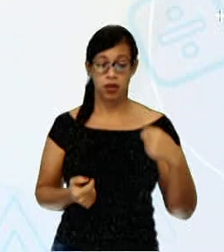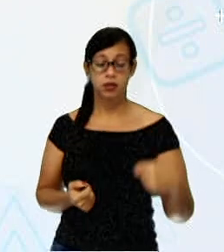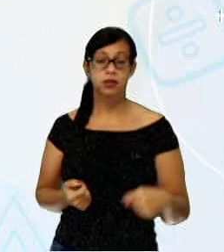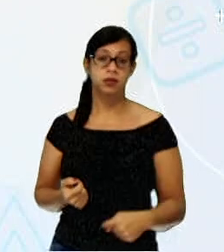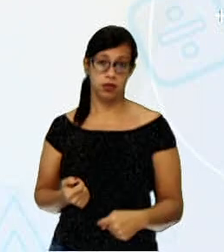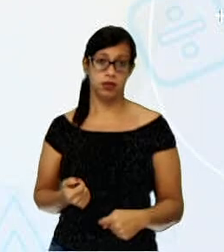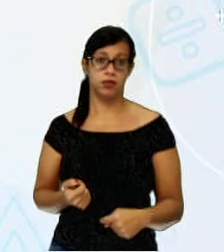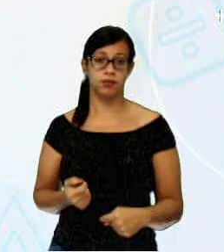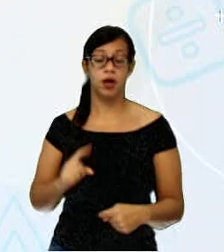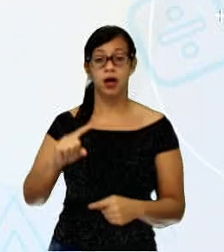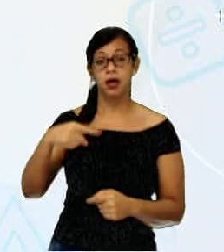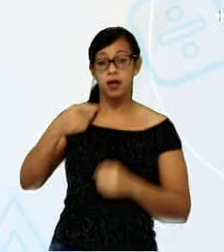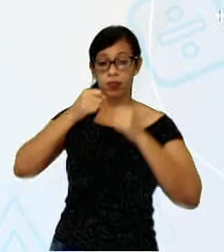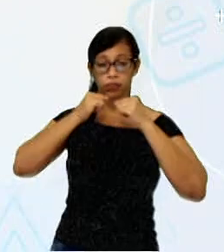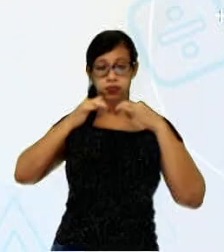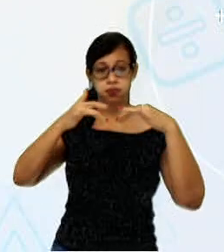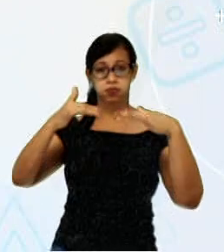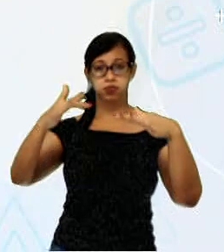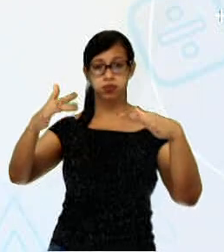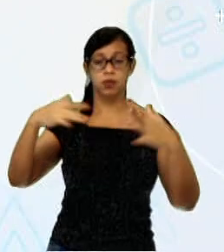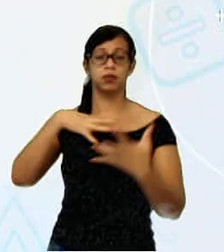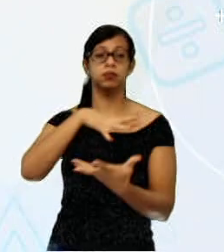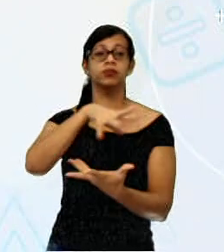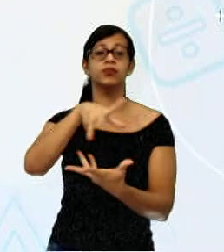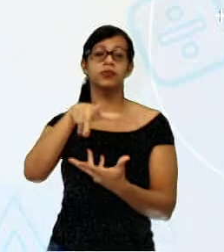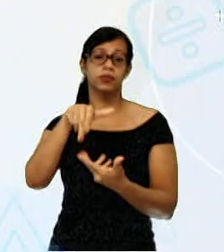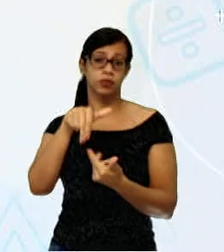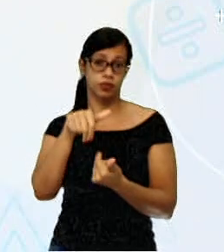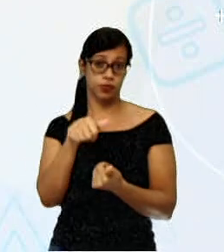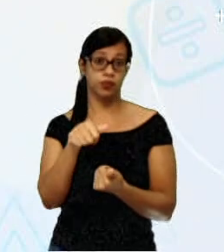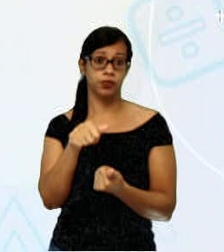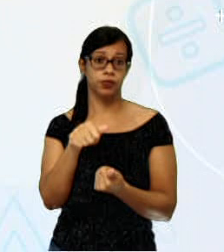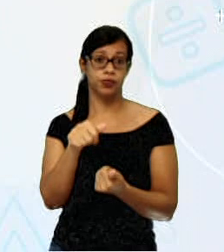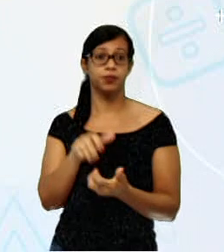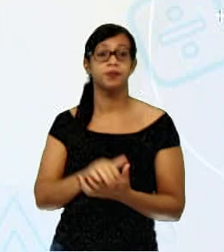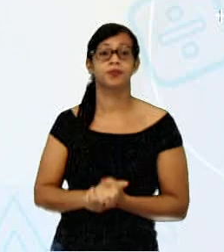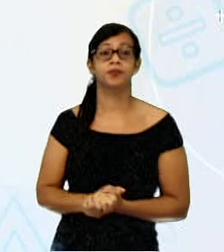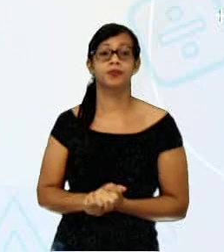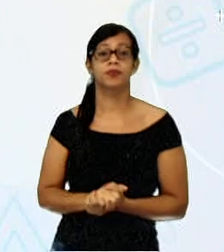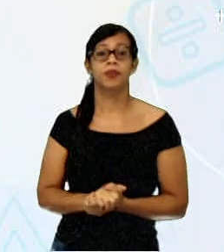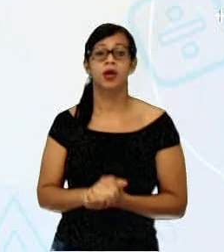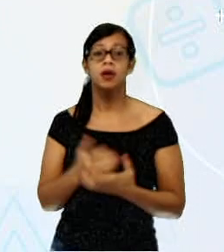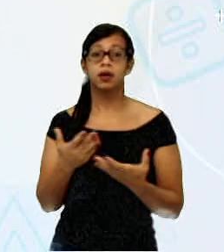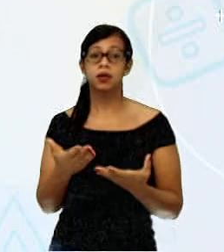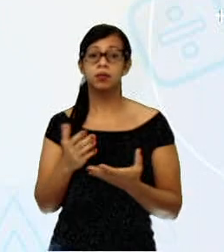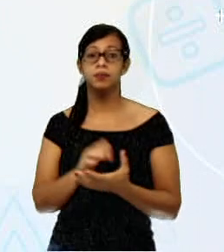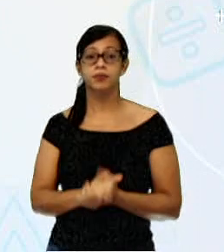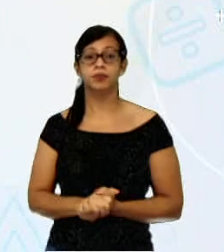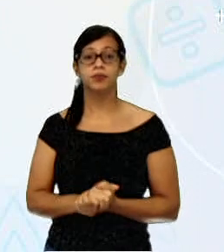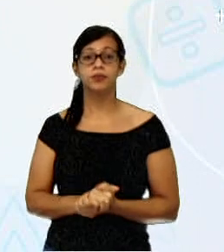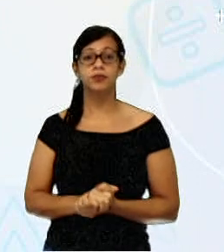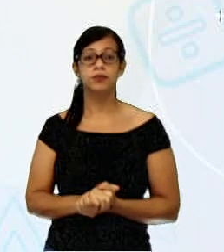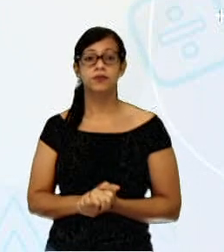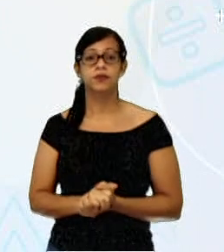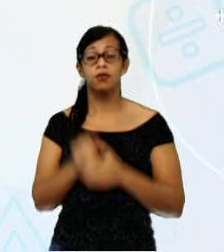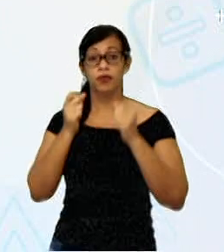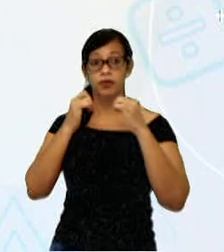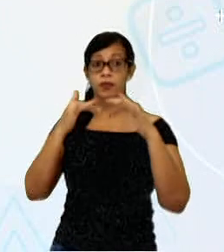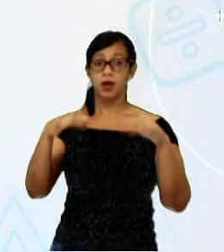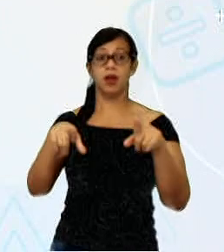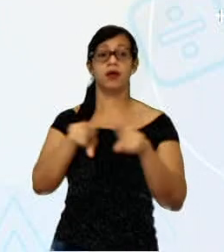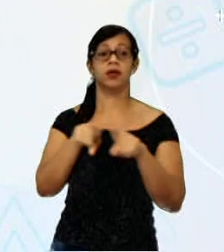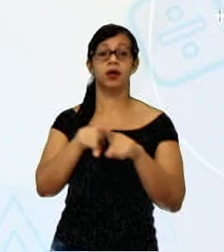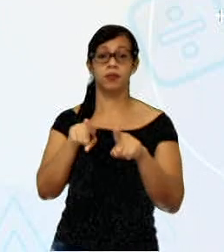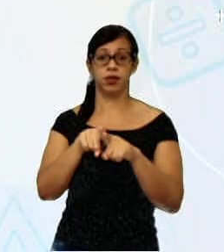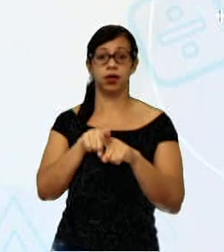divulgada por mestres como o artista massal Okinaka, né, que nasceu em 1913 e faleceu